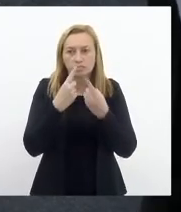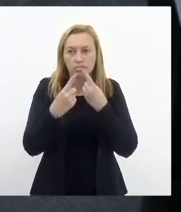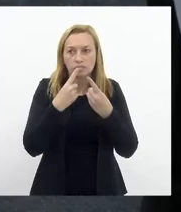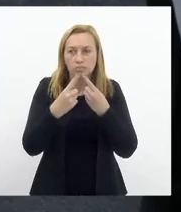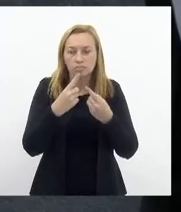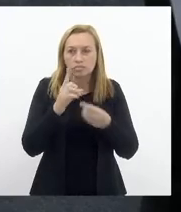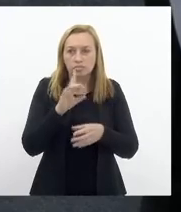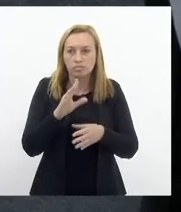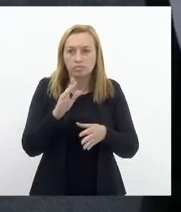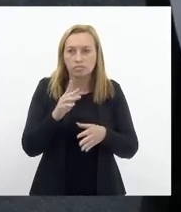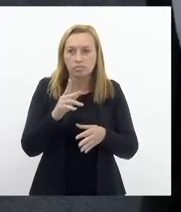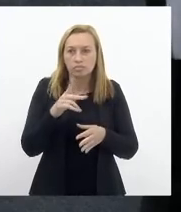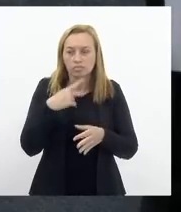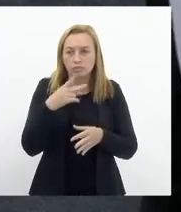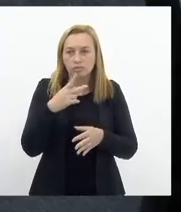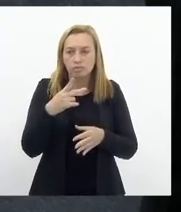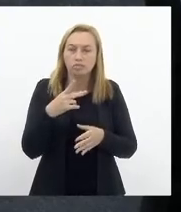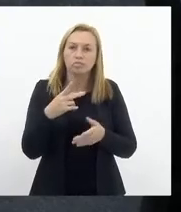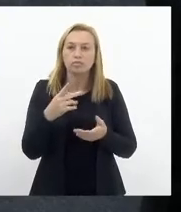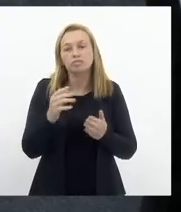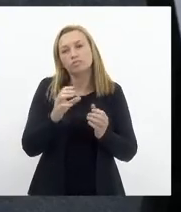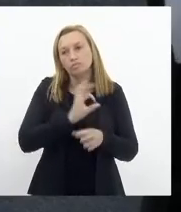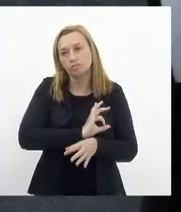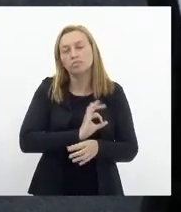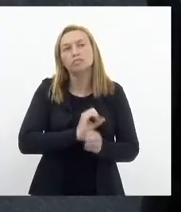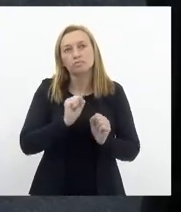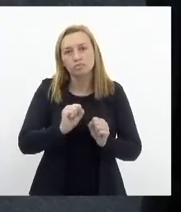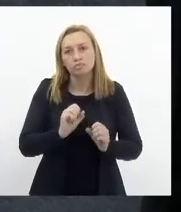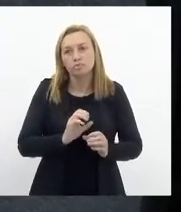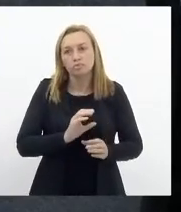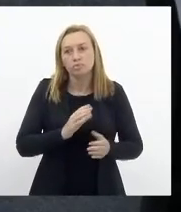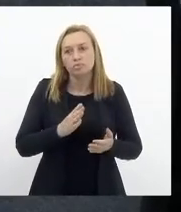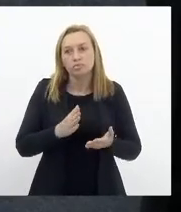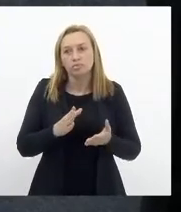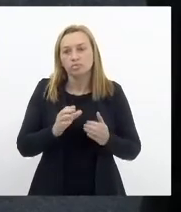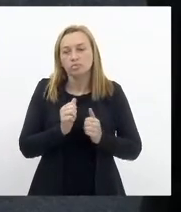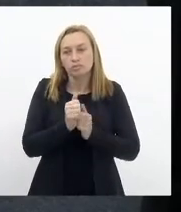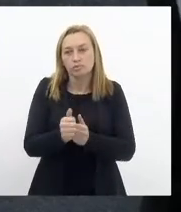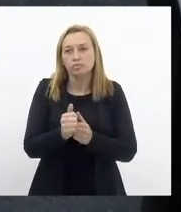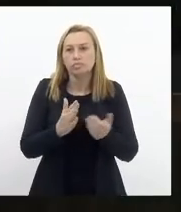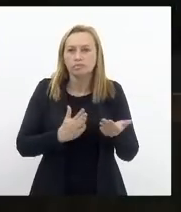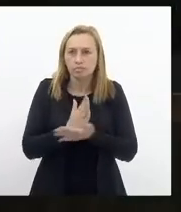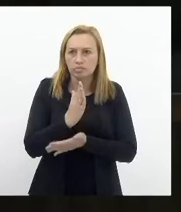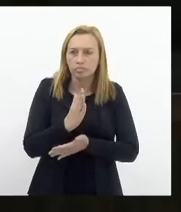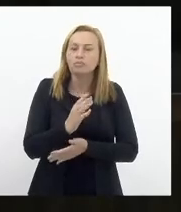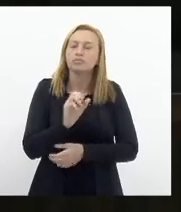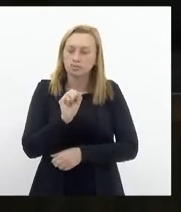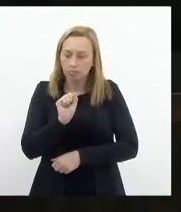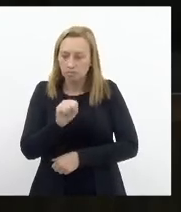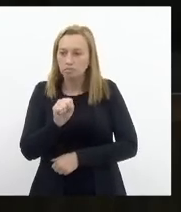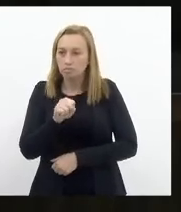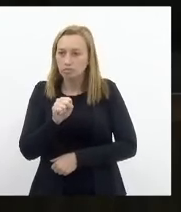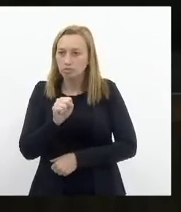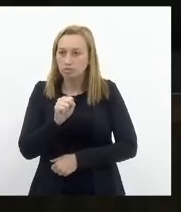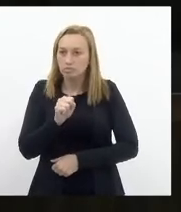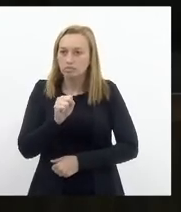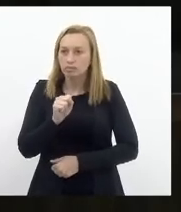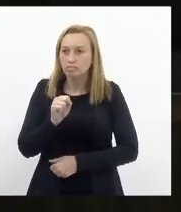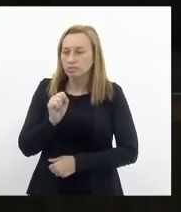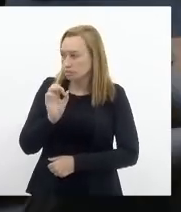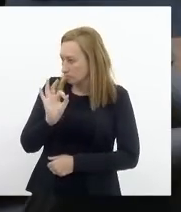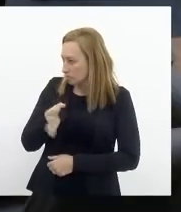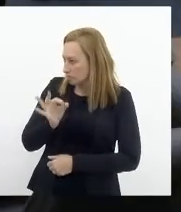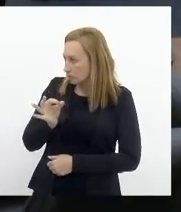os policiais podem acompanhar imediatamente a aprovação do projeto. É possível? É possível, deputado Valdeque?